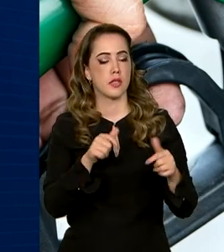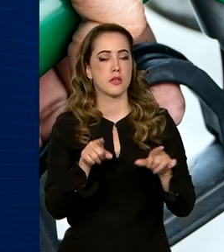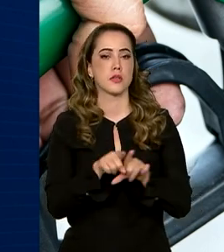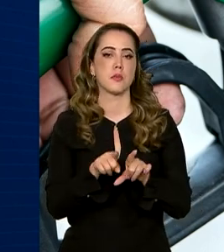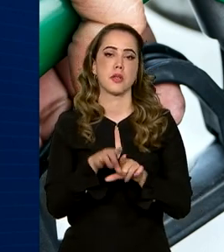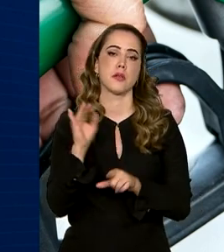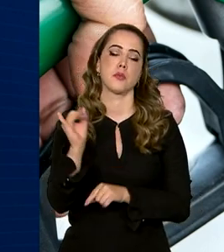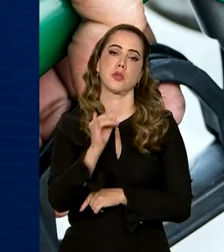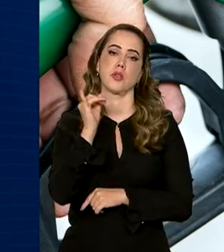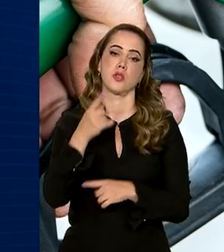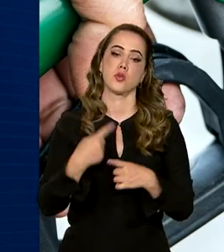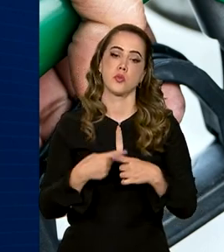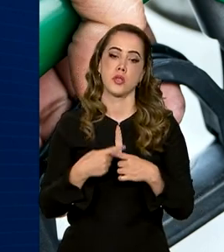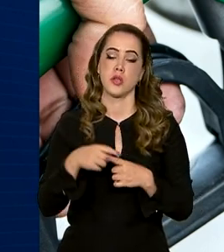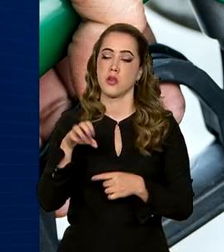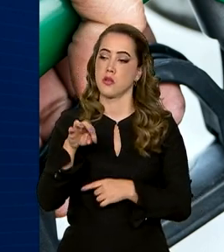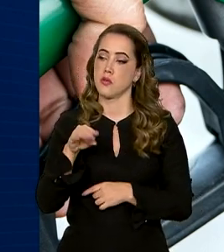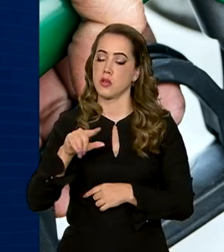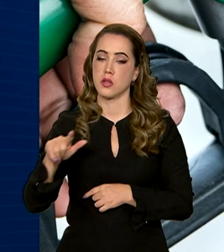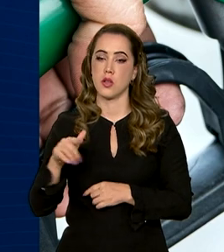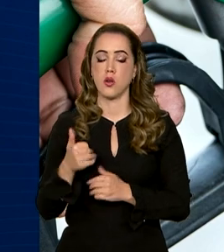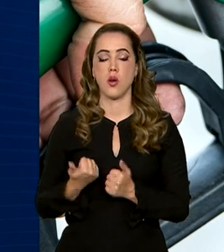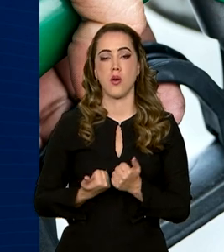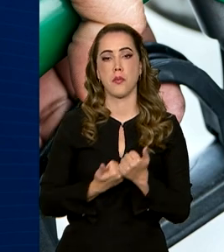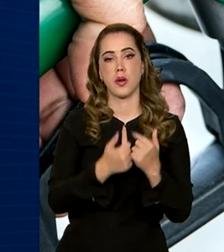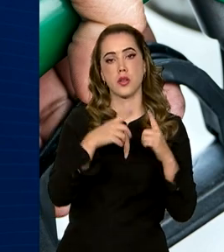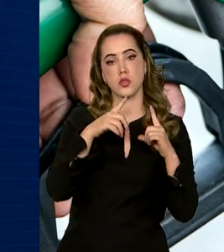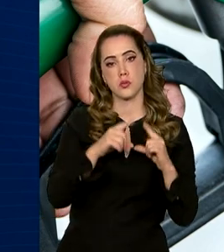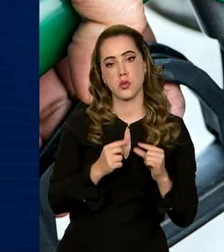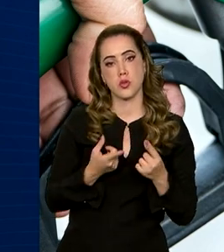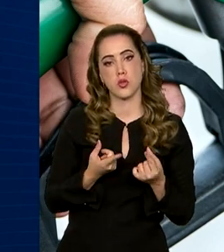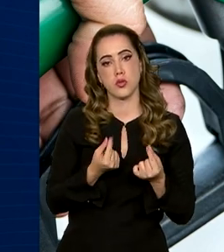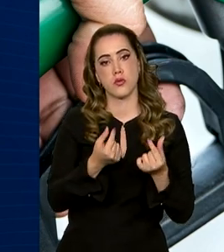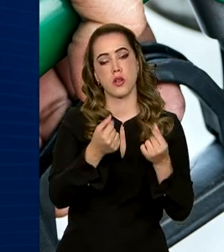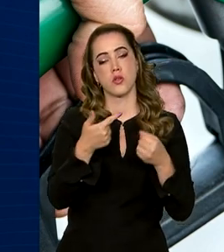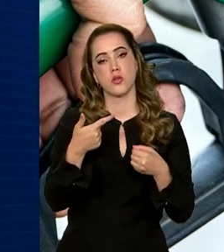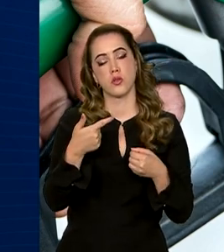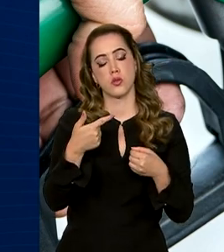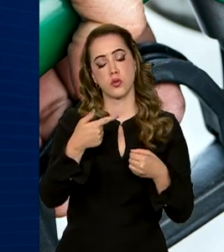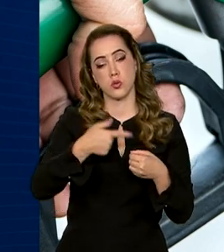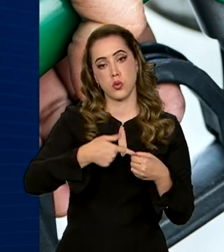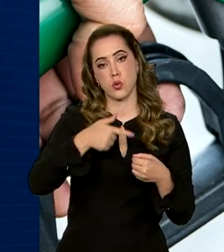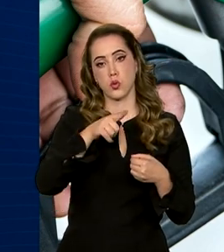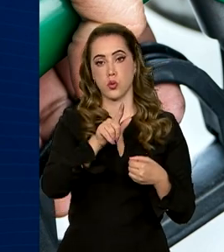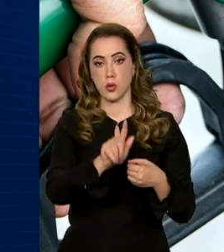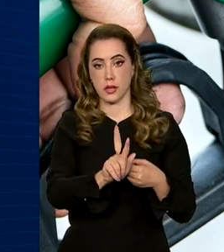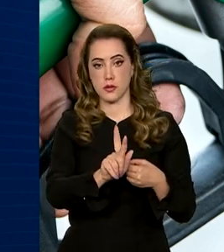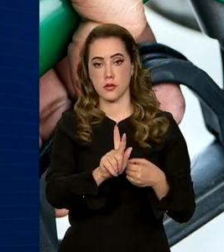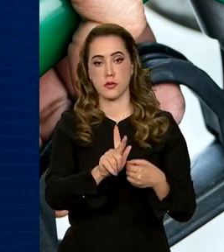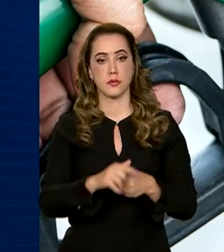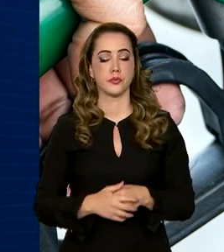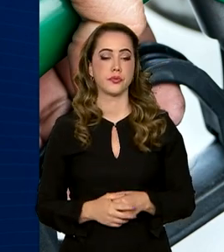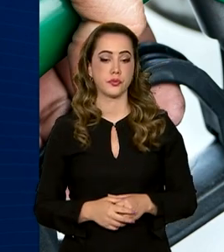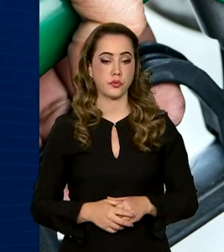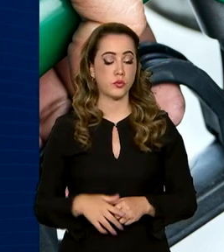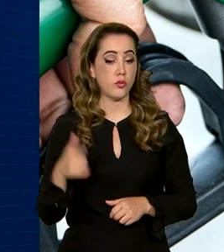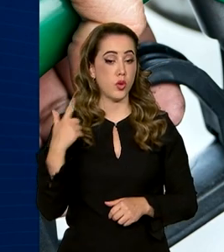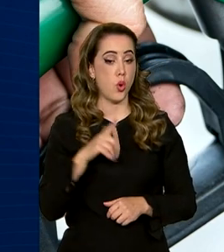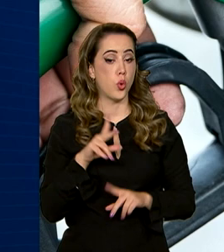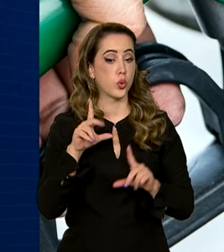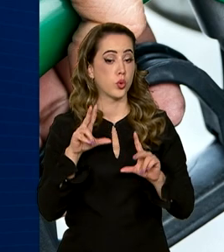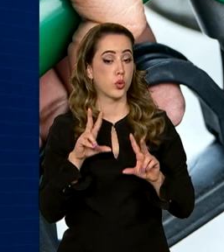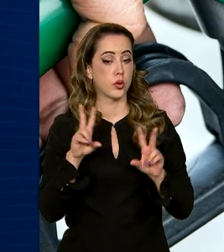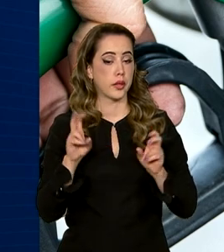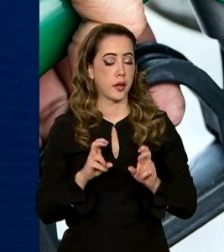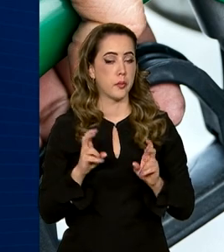relevante, pois o etanol contribui para a redução do preço da gasolina ao consumidor. Outro ponto